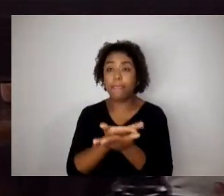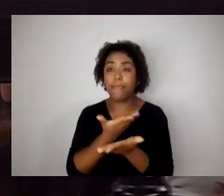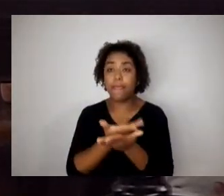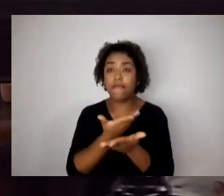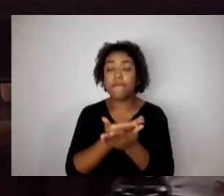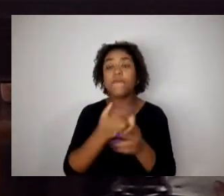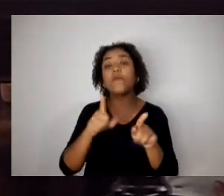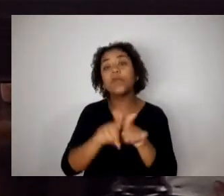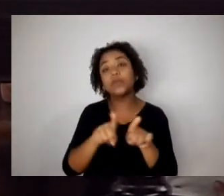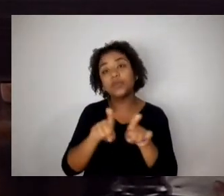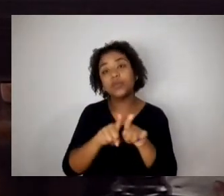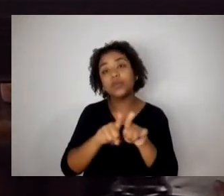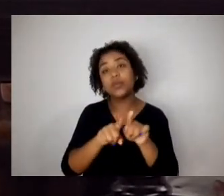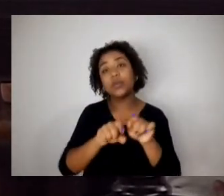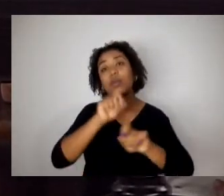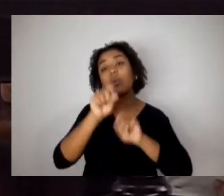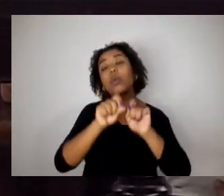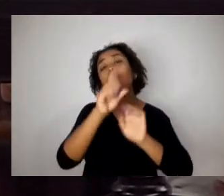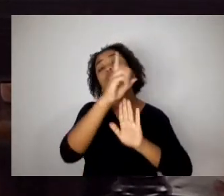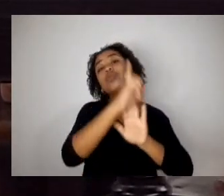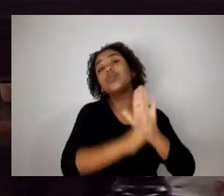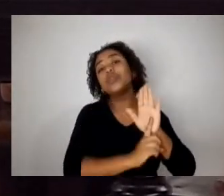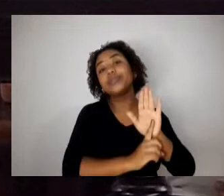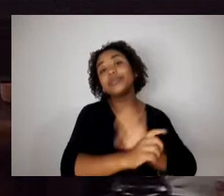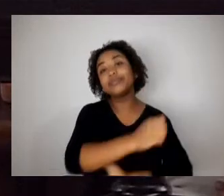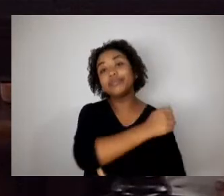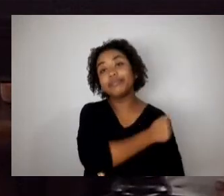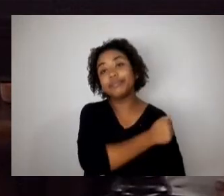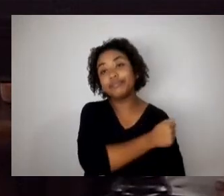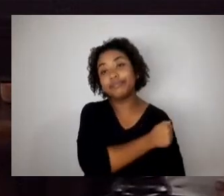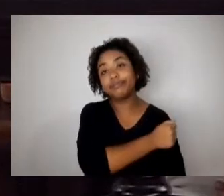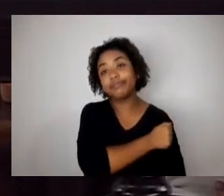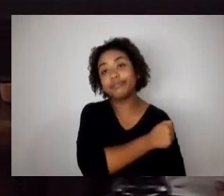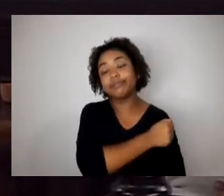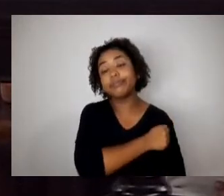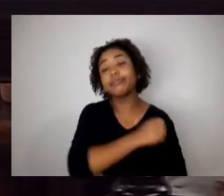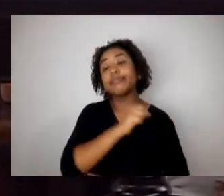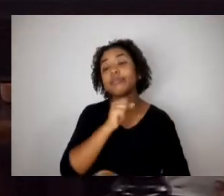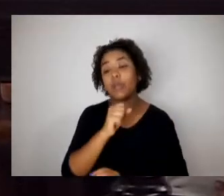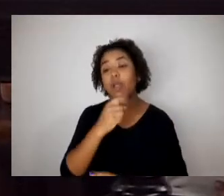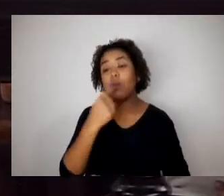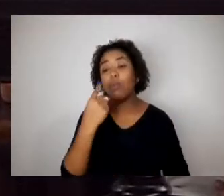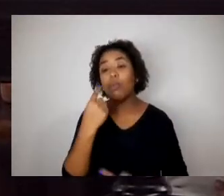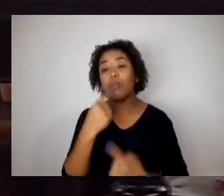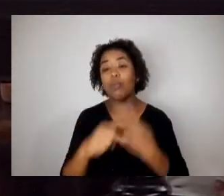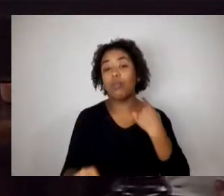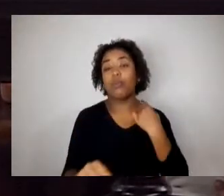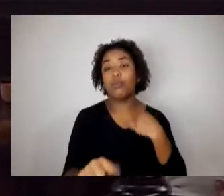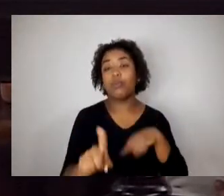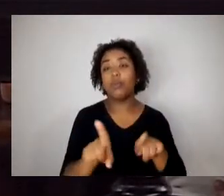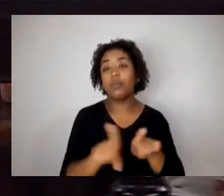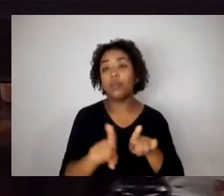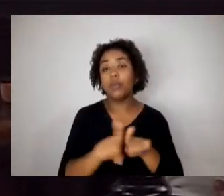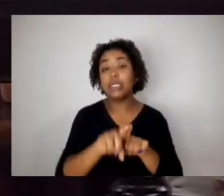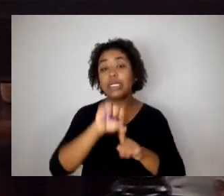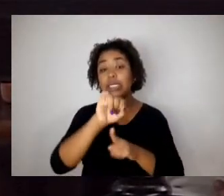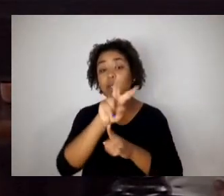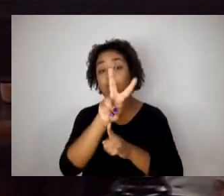direito do estudante. Uma violação, qualquer violação ao direito de alguém, ela é cabível à sanção.